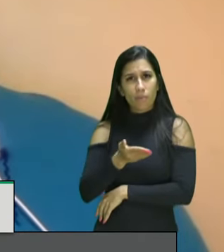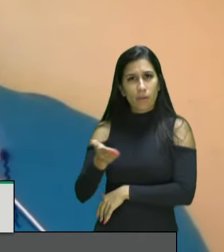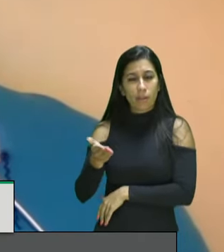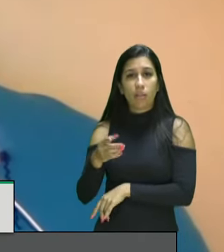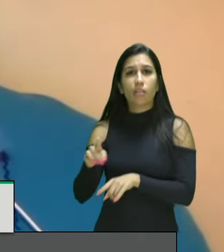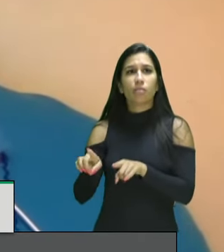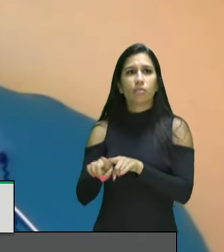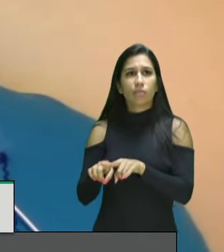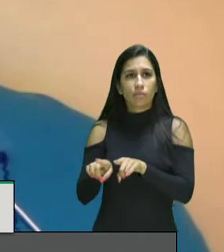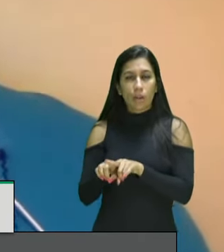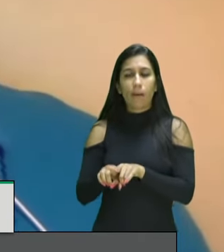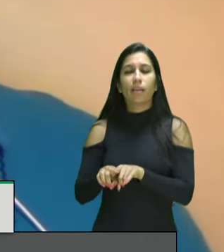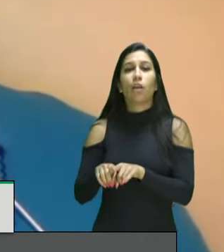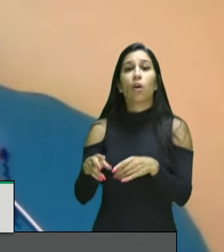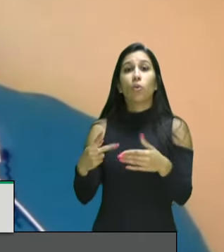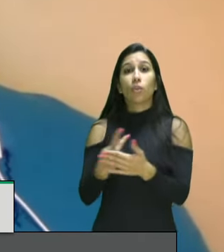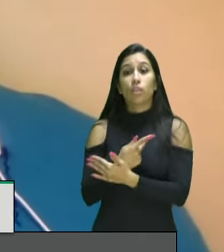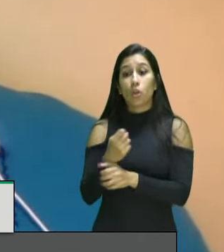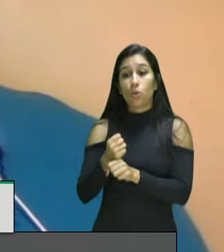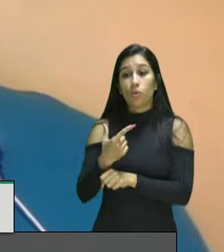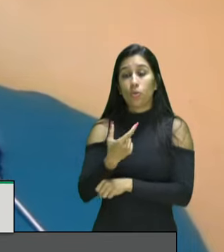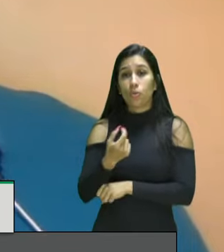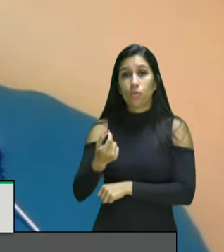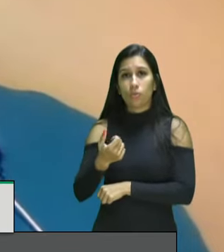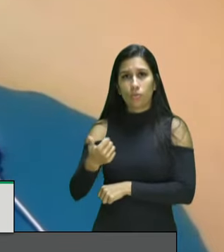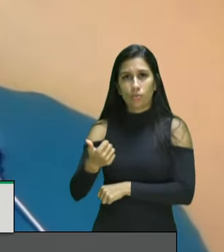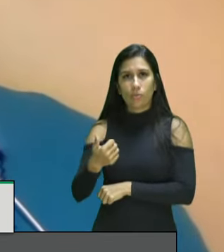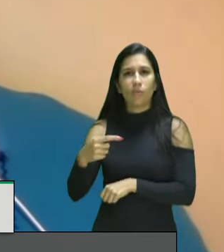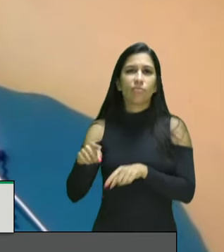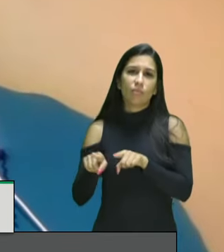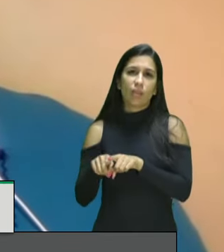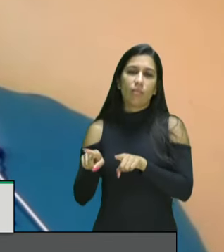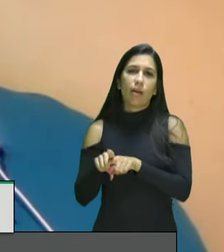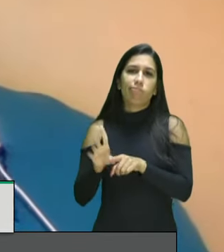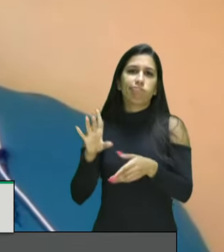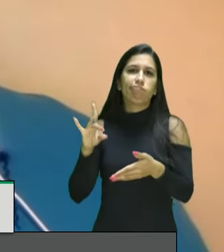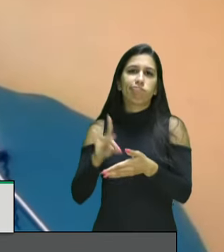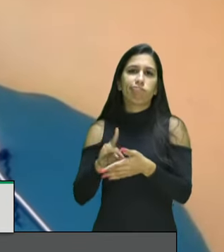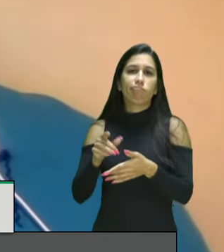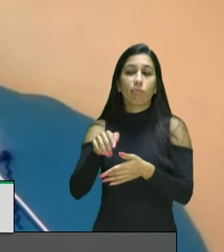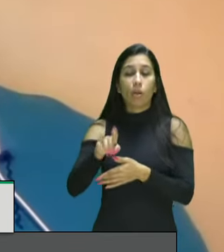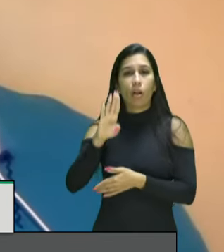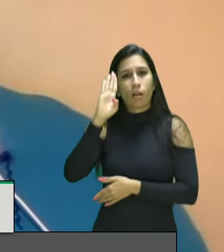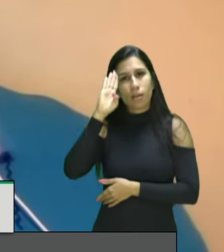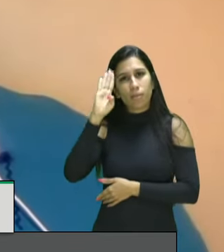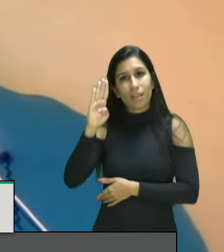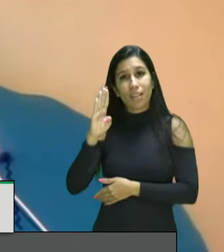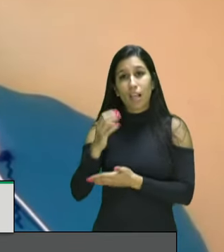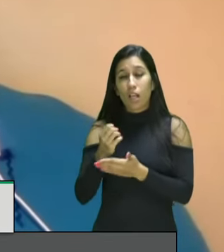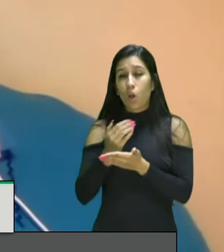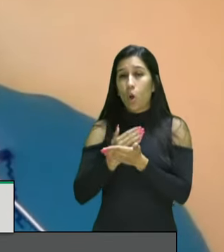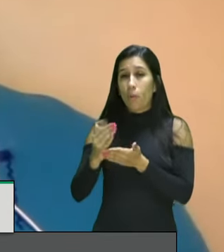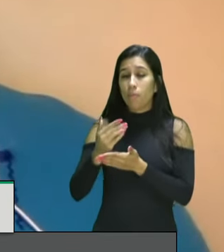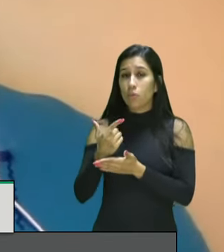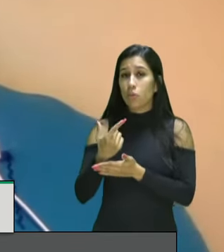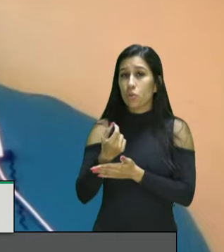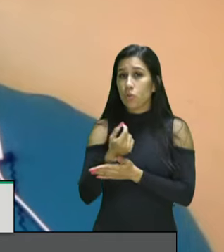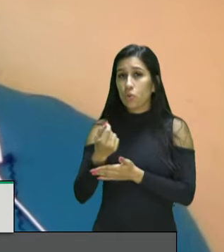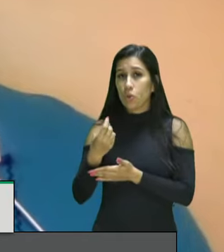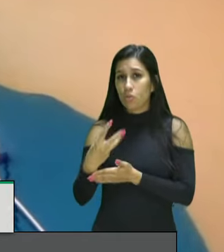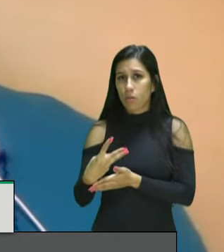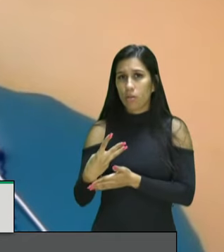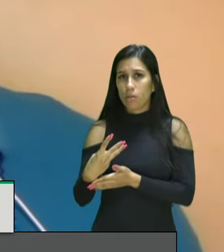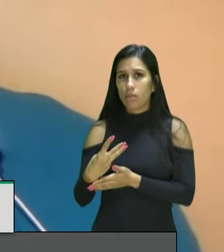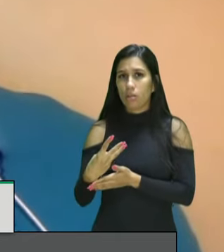conferência de Durban em 2001 e a agenda de ações afirmativas foi falecida principalmente a partir de 2003 dentre os quais